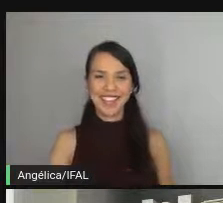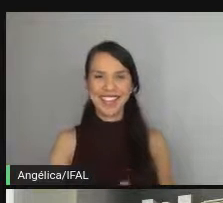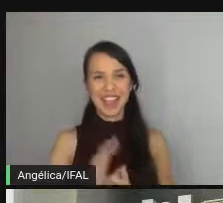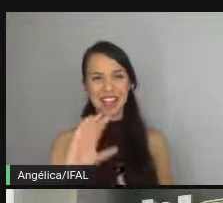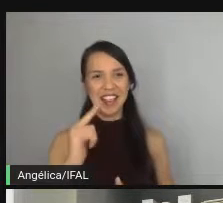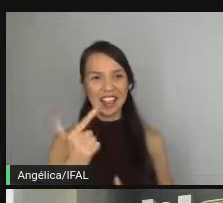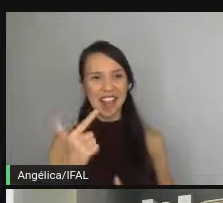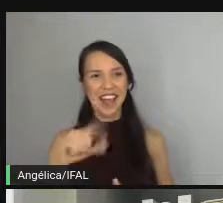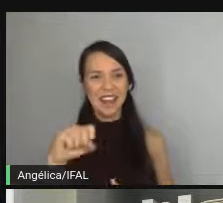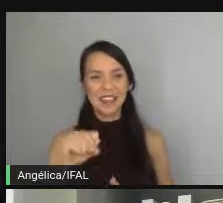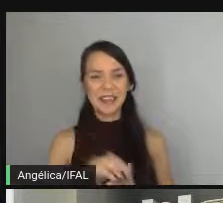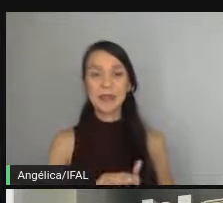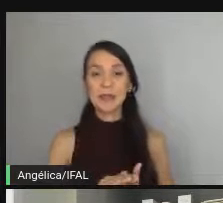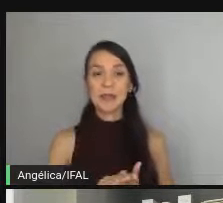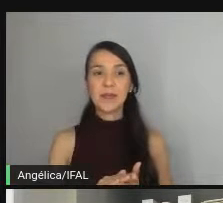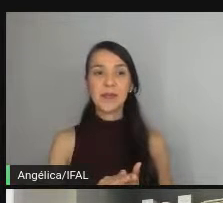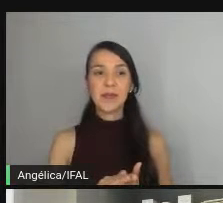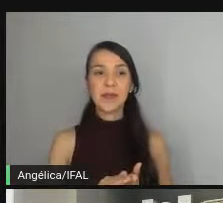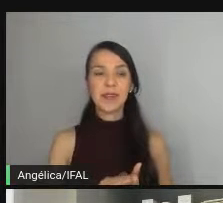aí agora o teste vai ser